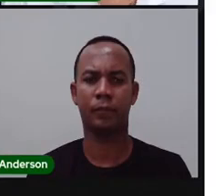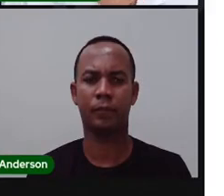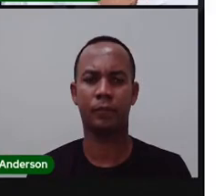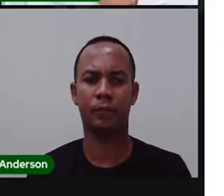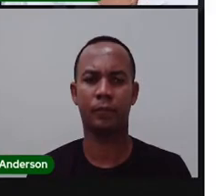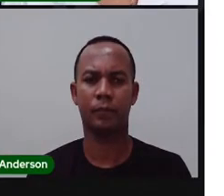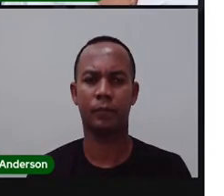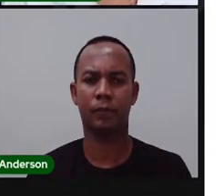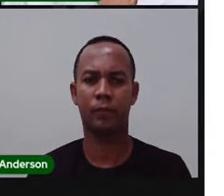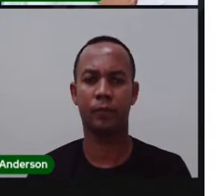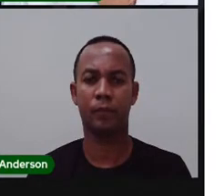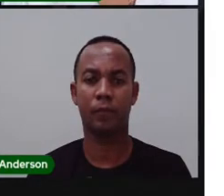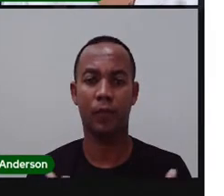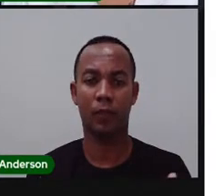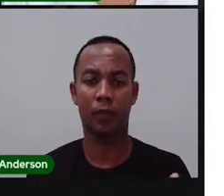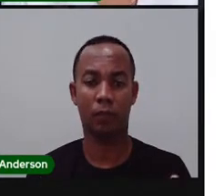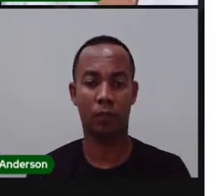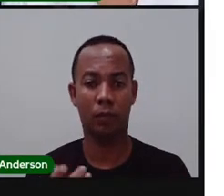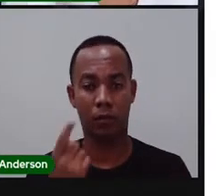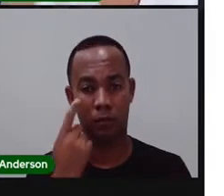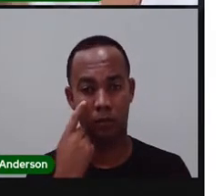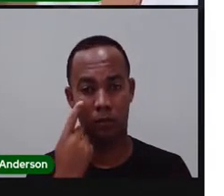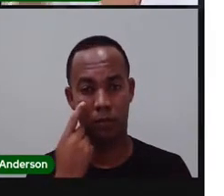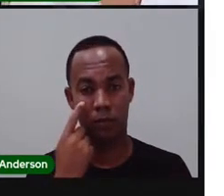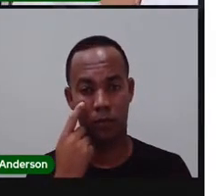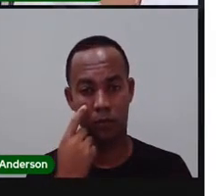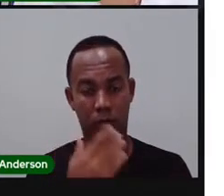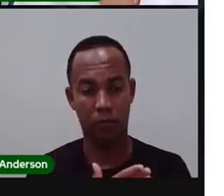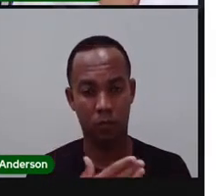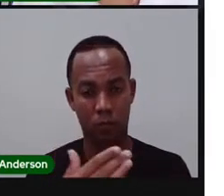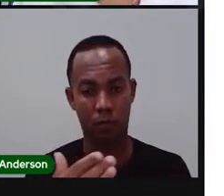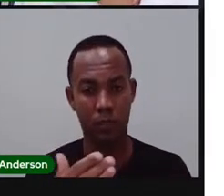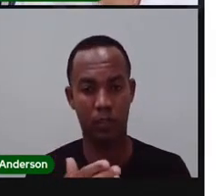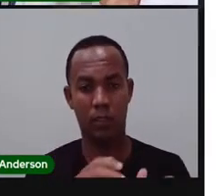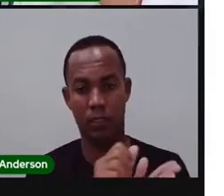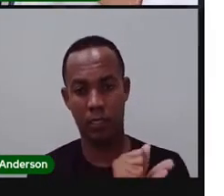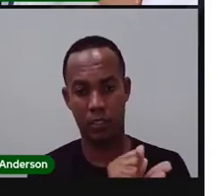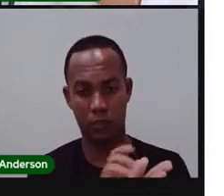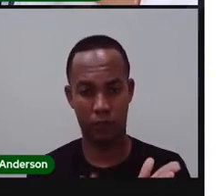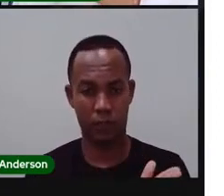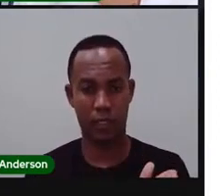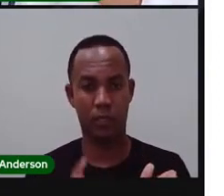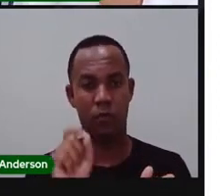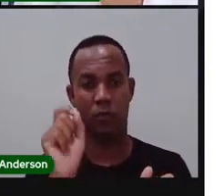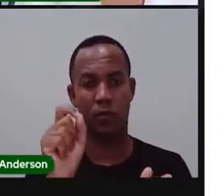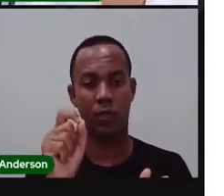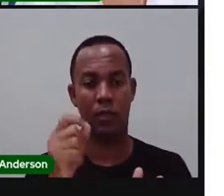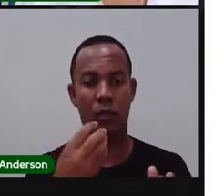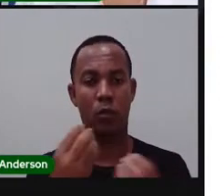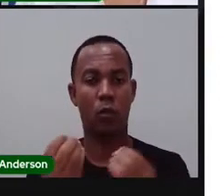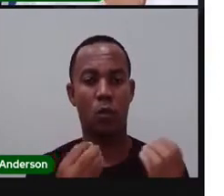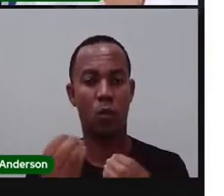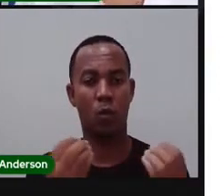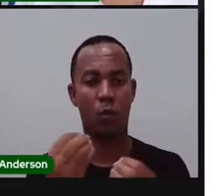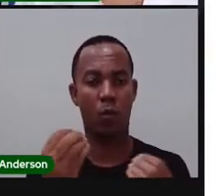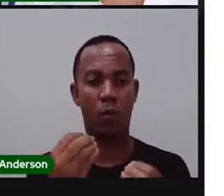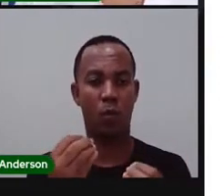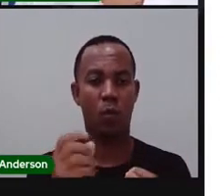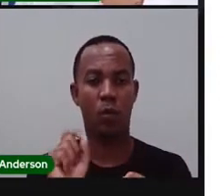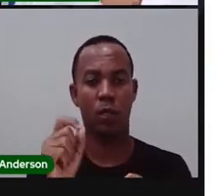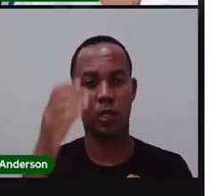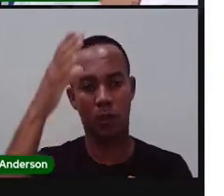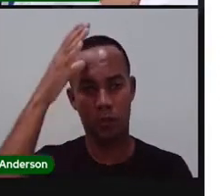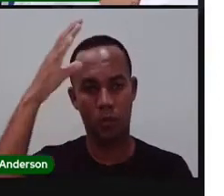Agora a gente vai fazer uma... Eu espero, né? Antes de começar essa atividade que vocês tenham compreendido essa ideia do que é um patrimônio cultural